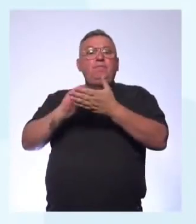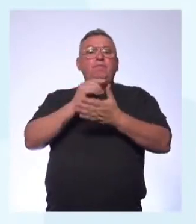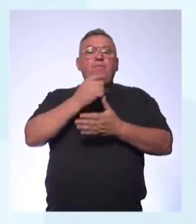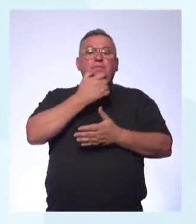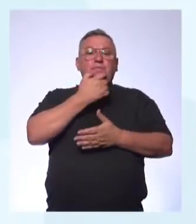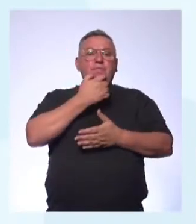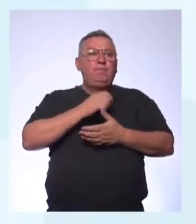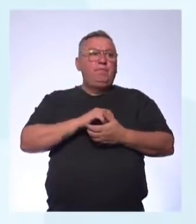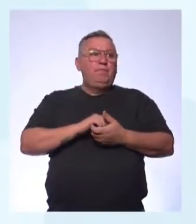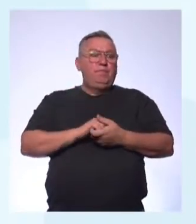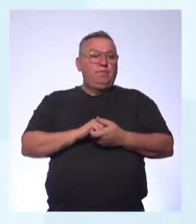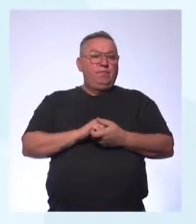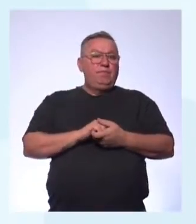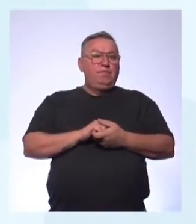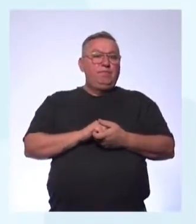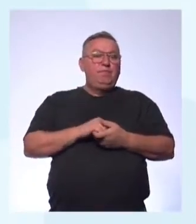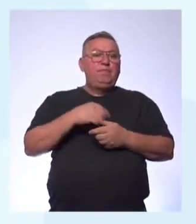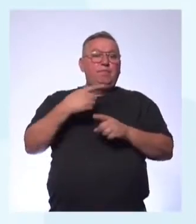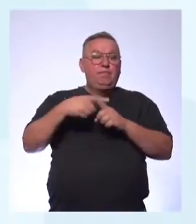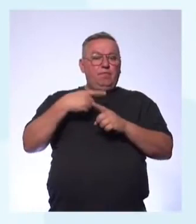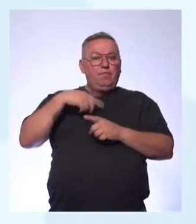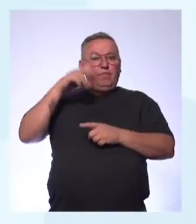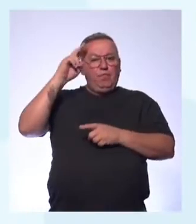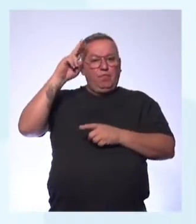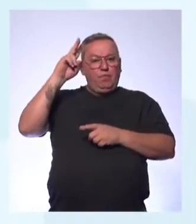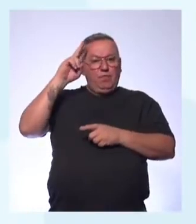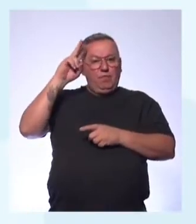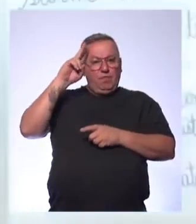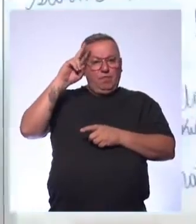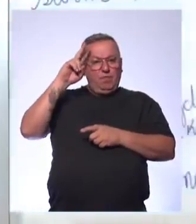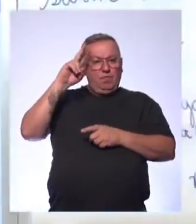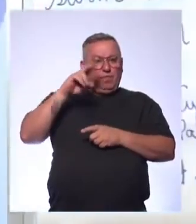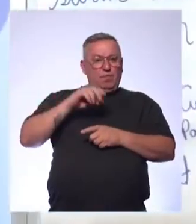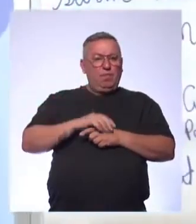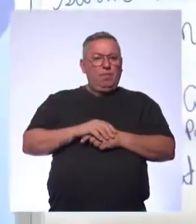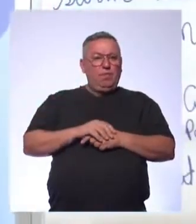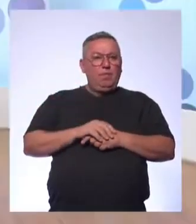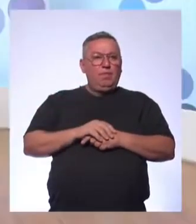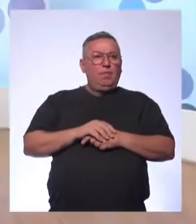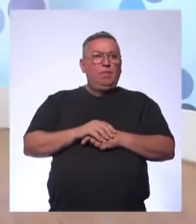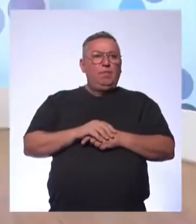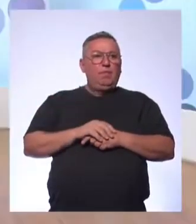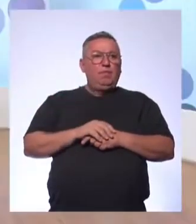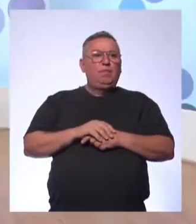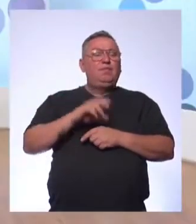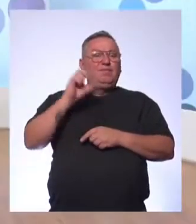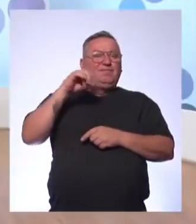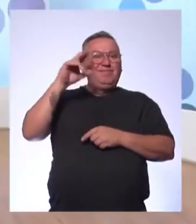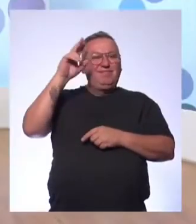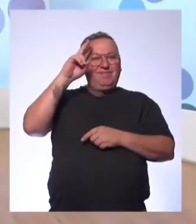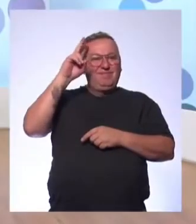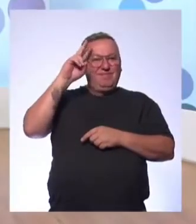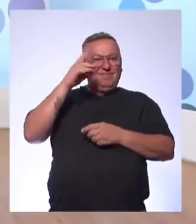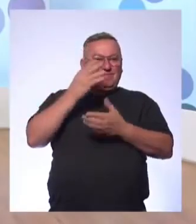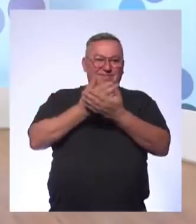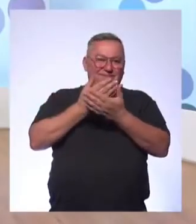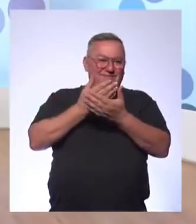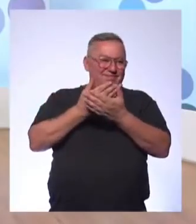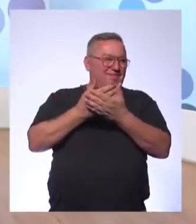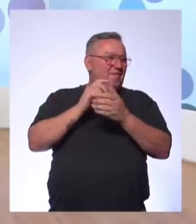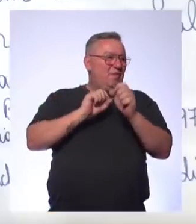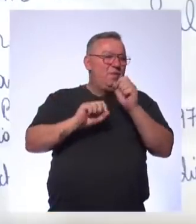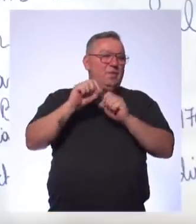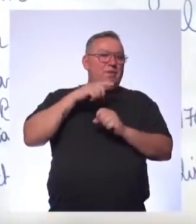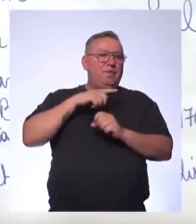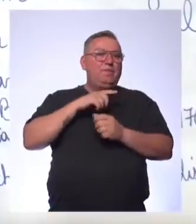desastre natural acontece por quê? Lembra do because of, Ed? Because of Nós estudamos os link words